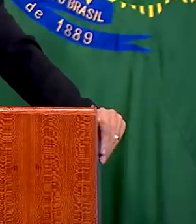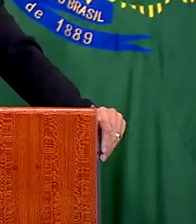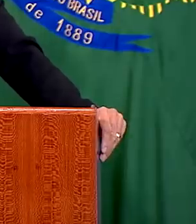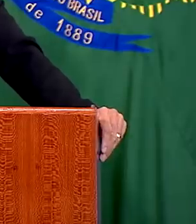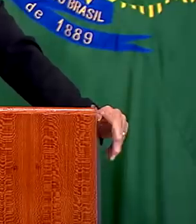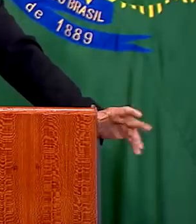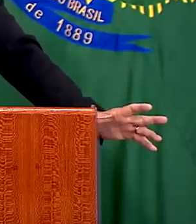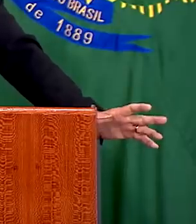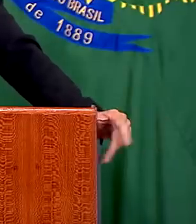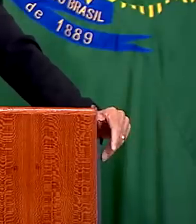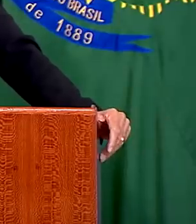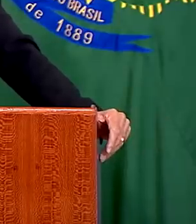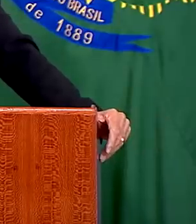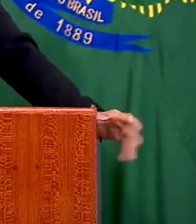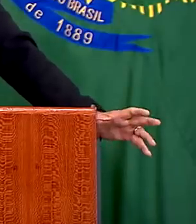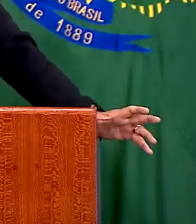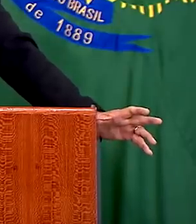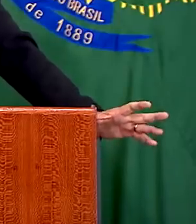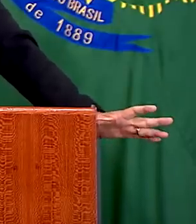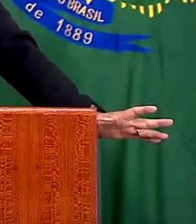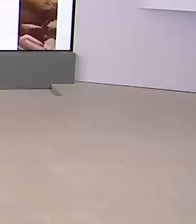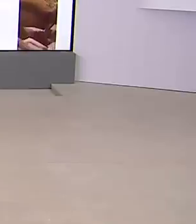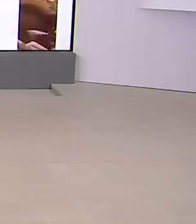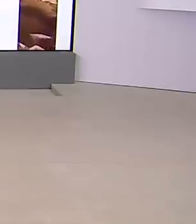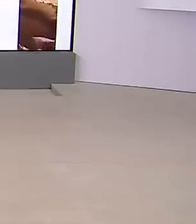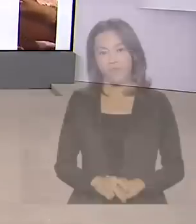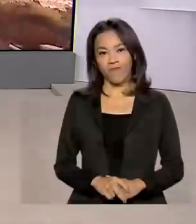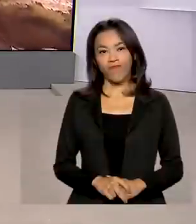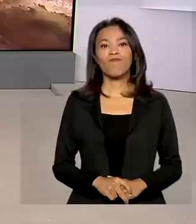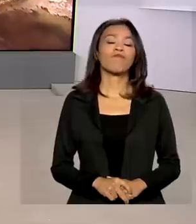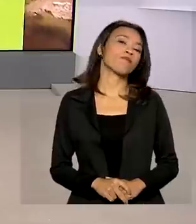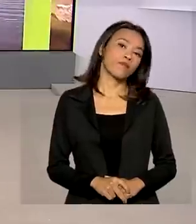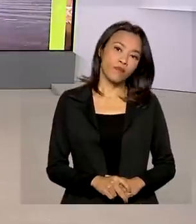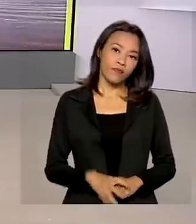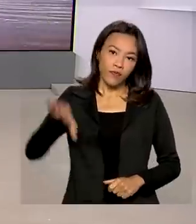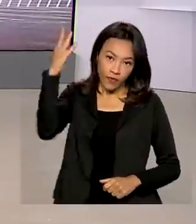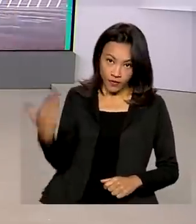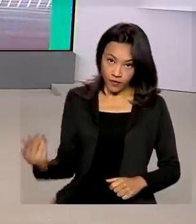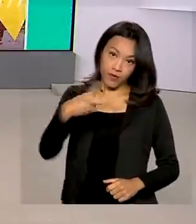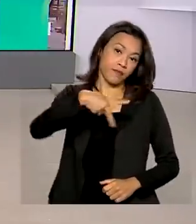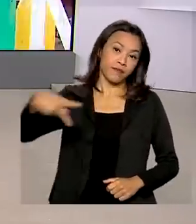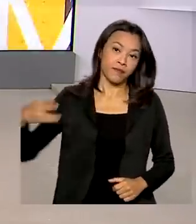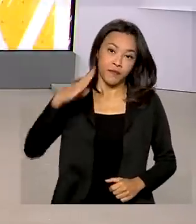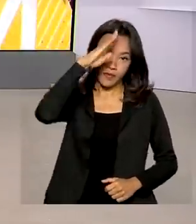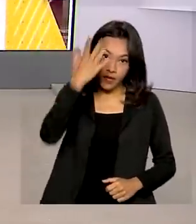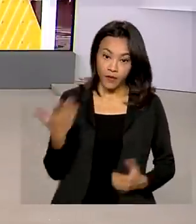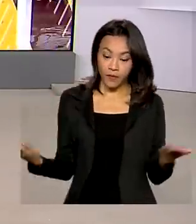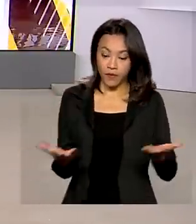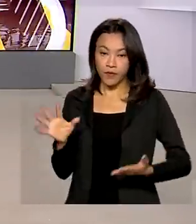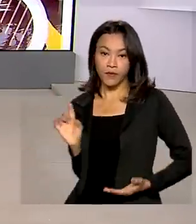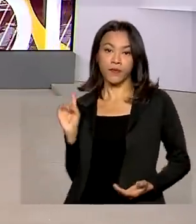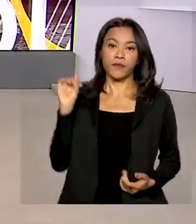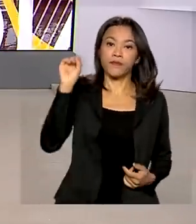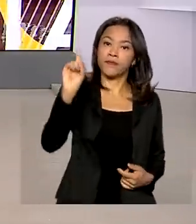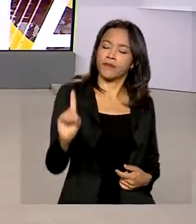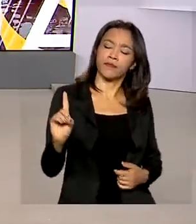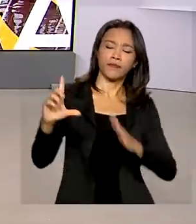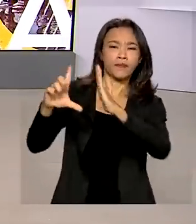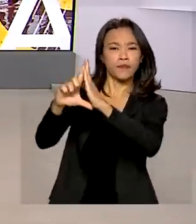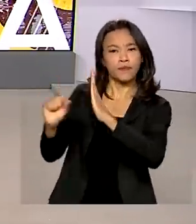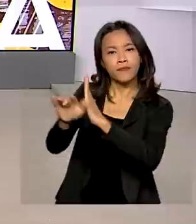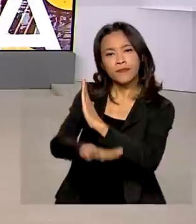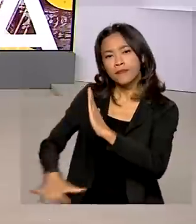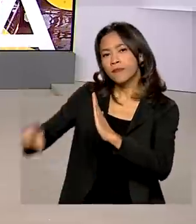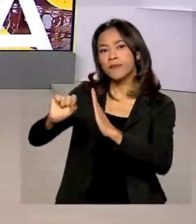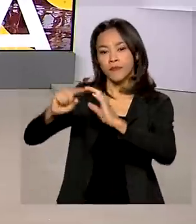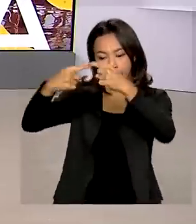ótica para toda a região norte. E o presidente Jair Bolsonaro participa hoje no Palácio do Planalto do